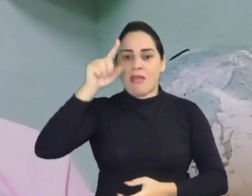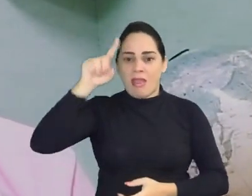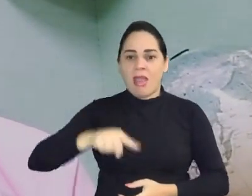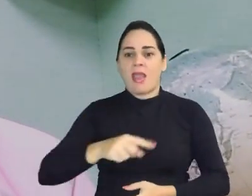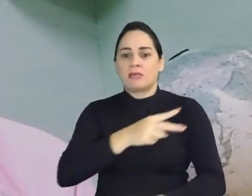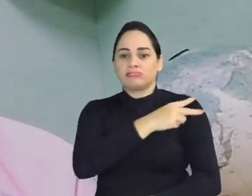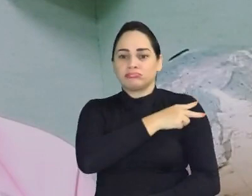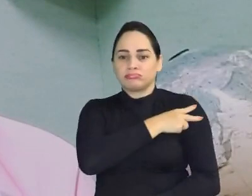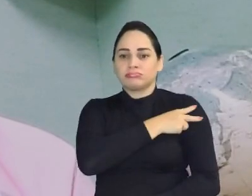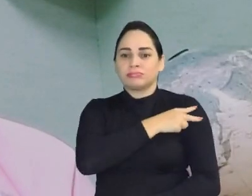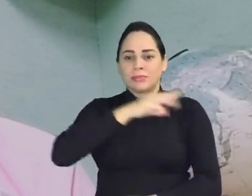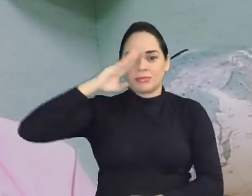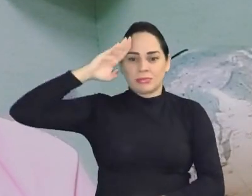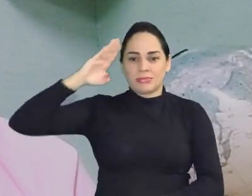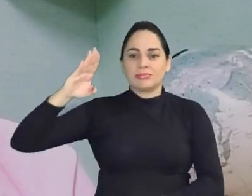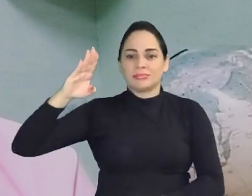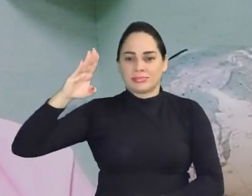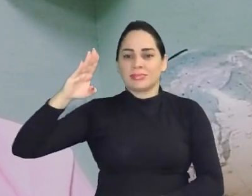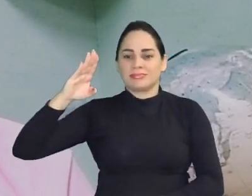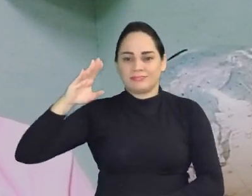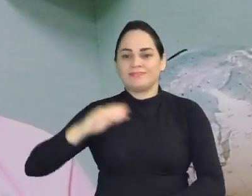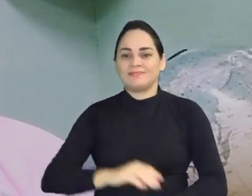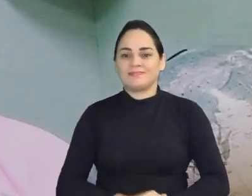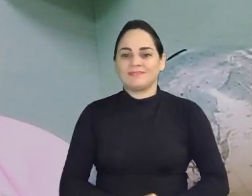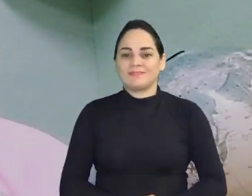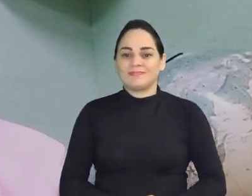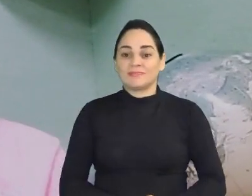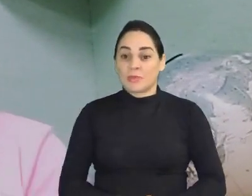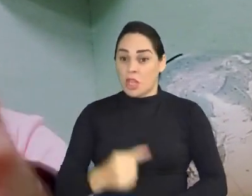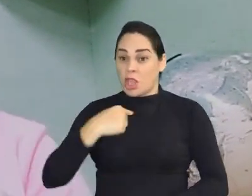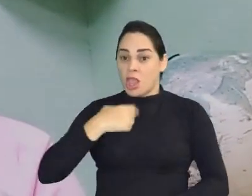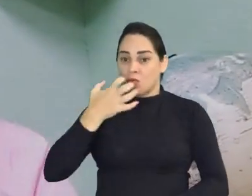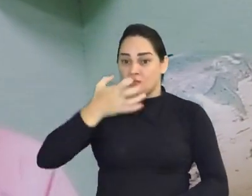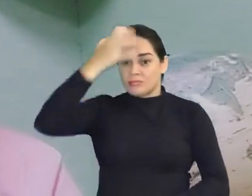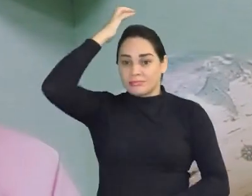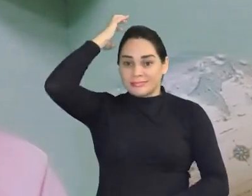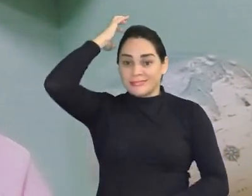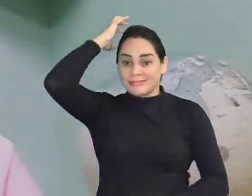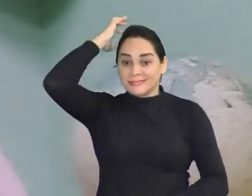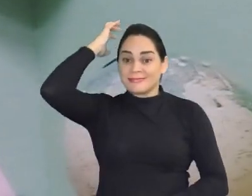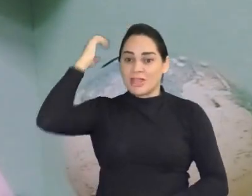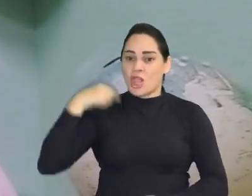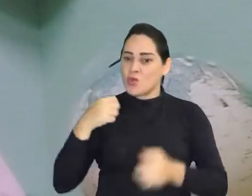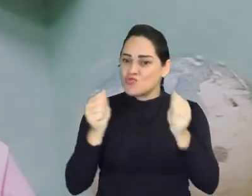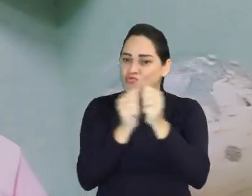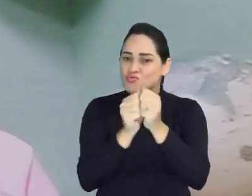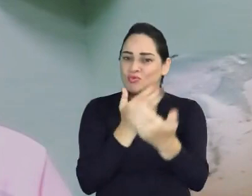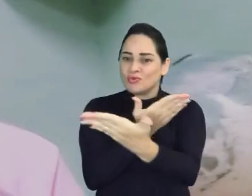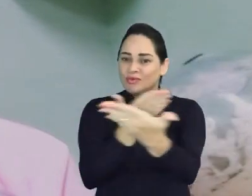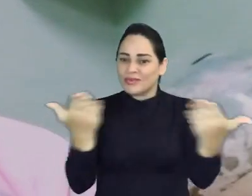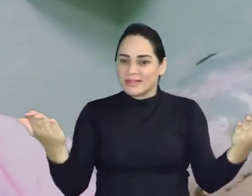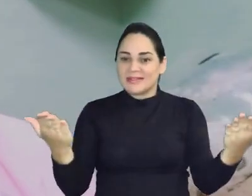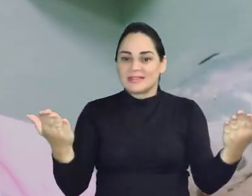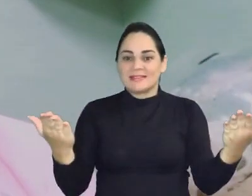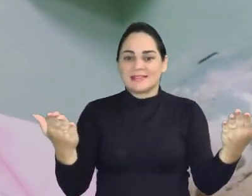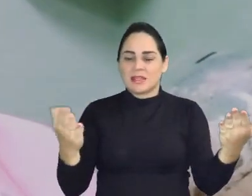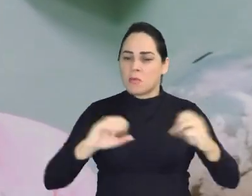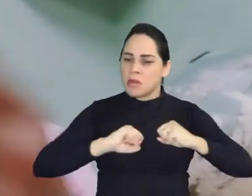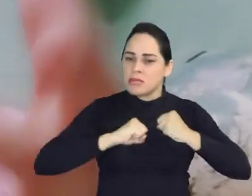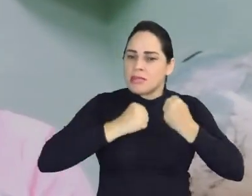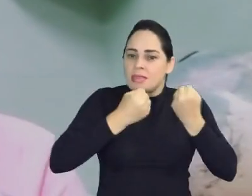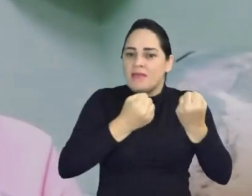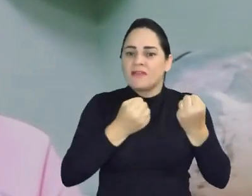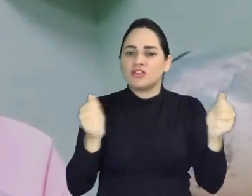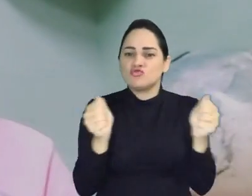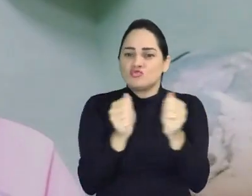meu prefeito, o meu candidato é o Gleitson Bezerra. E eu sou Paulo Machado, vou estar aqui, bem pertinho de vocês, para